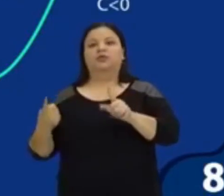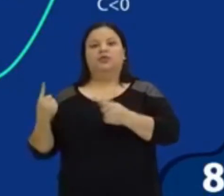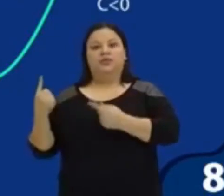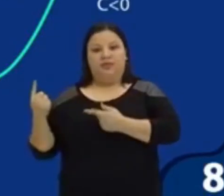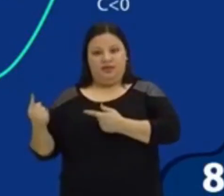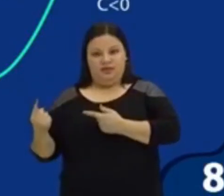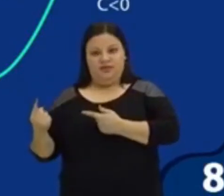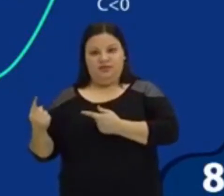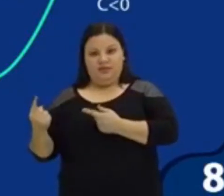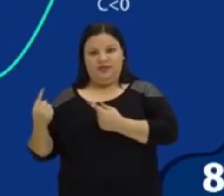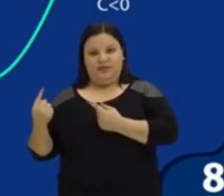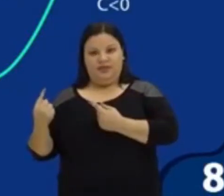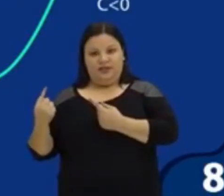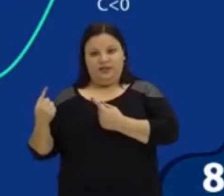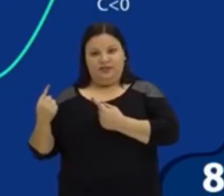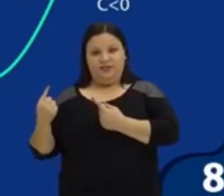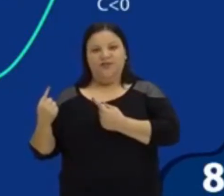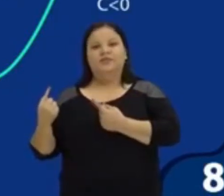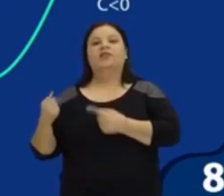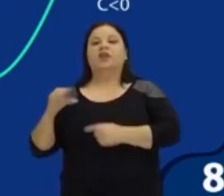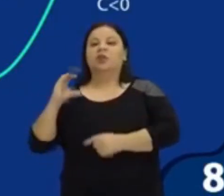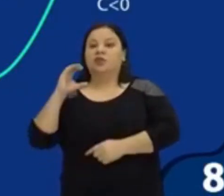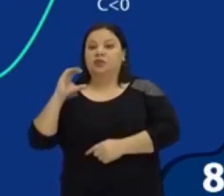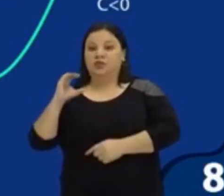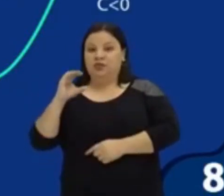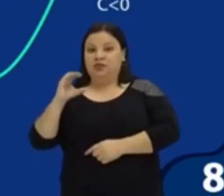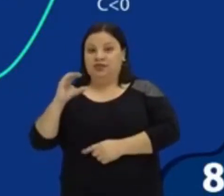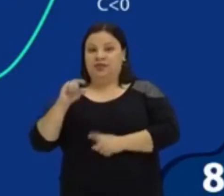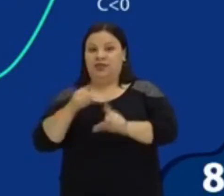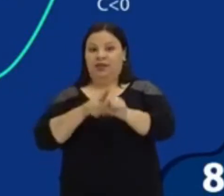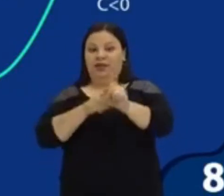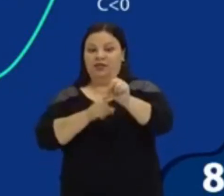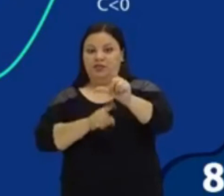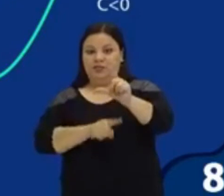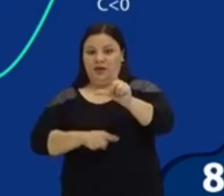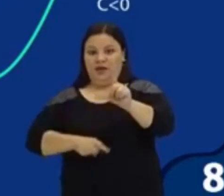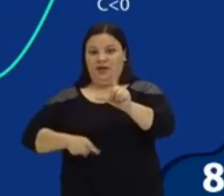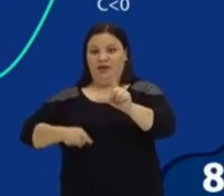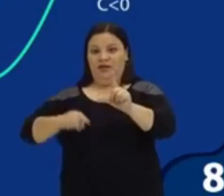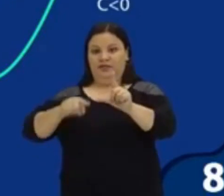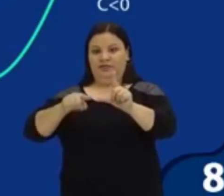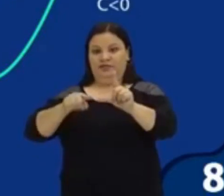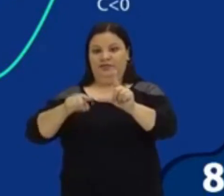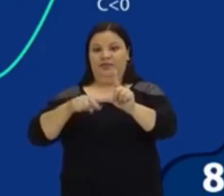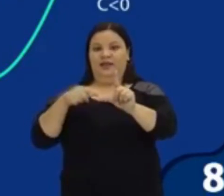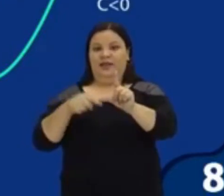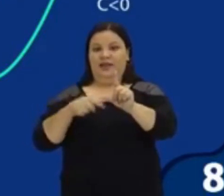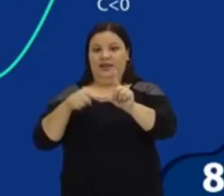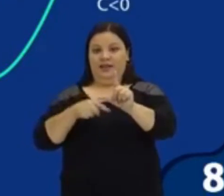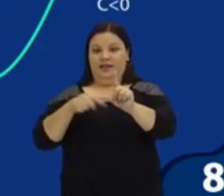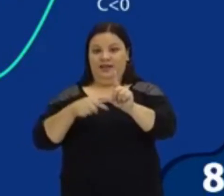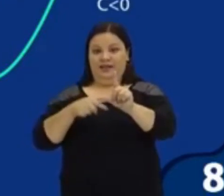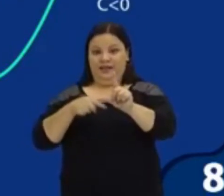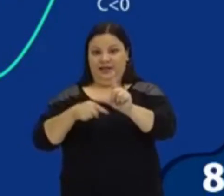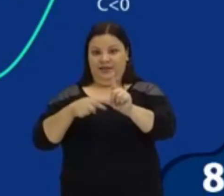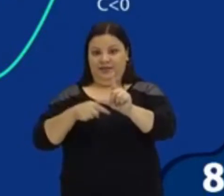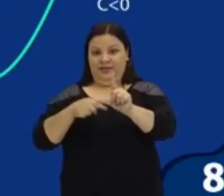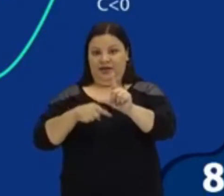gráfico aqui, esse valor de C, ele está cortando já na parte de baixo da origem, no caso, são os valores